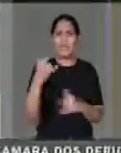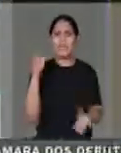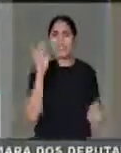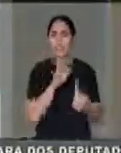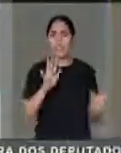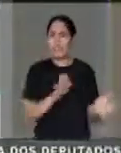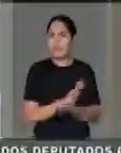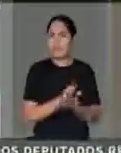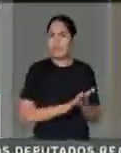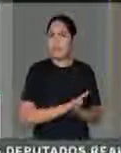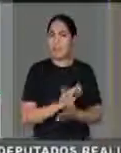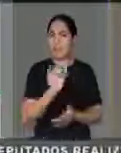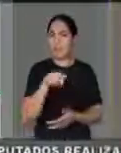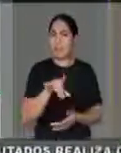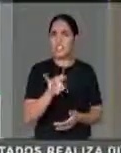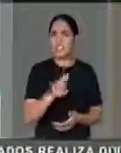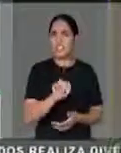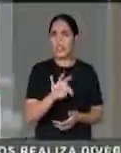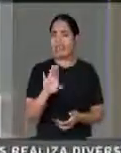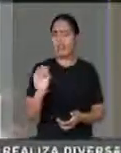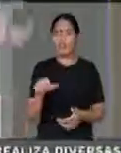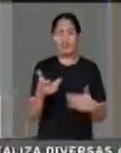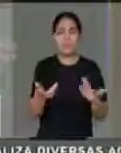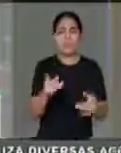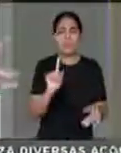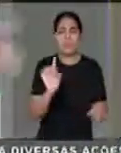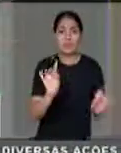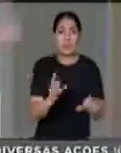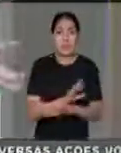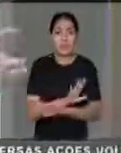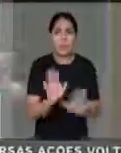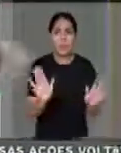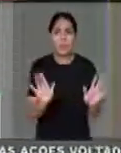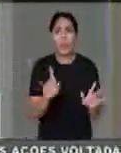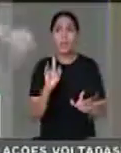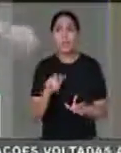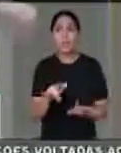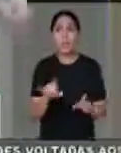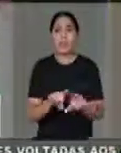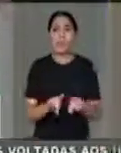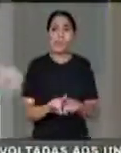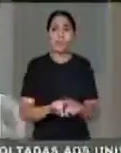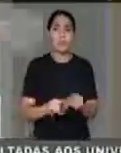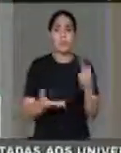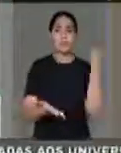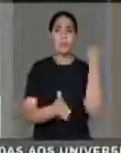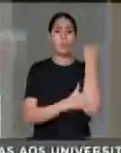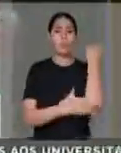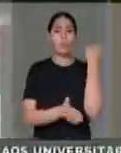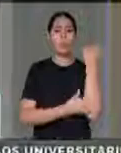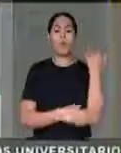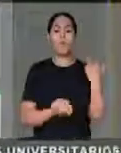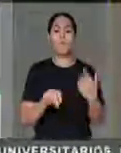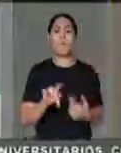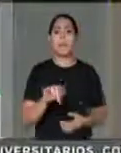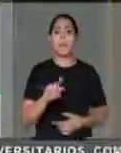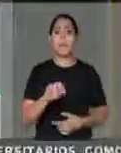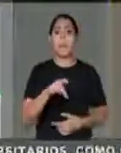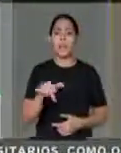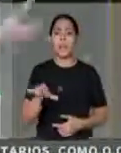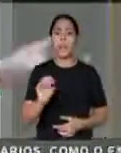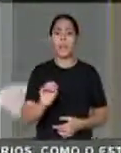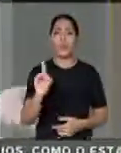indiretos. E não para por aí. A gente teve um episódio dos madeireiros que queimaram um caminhão que iria abastecer